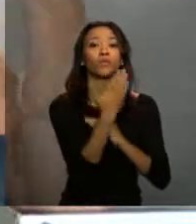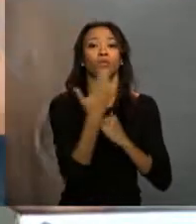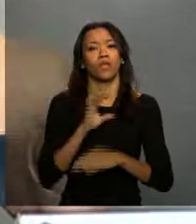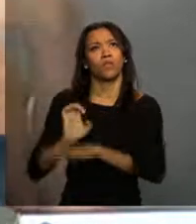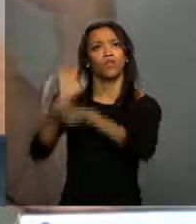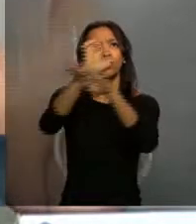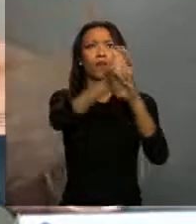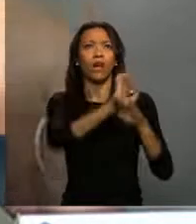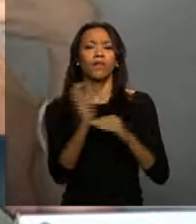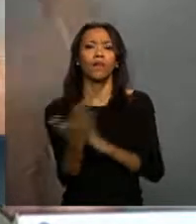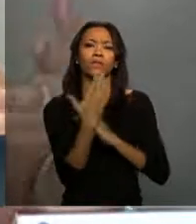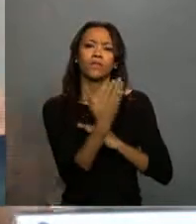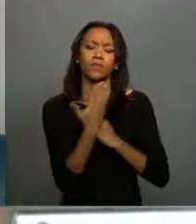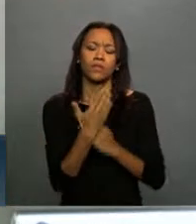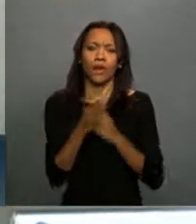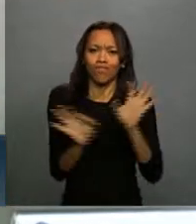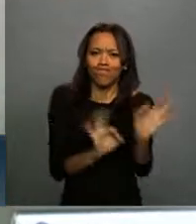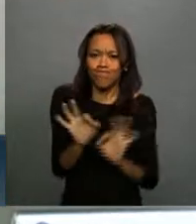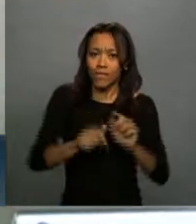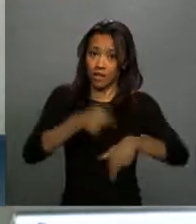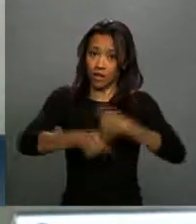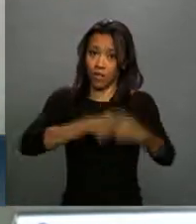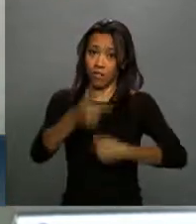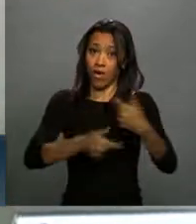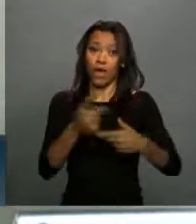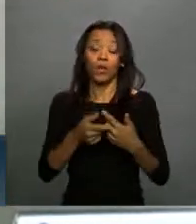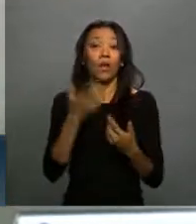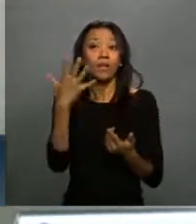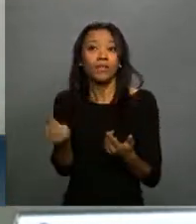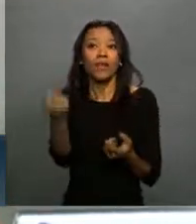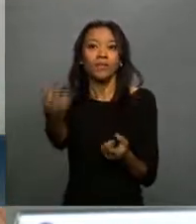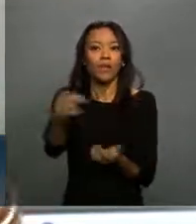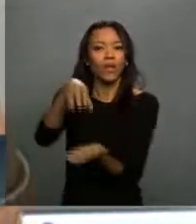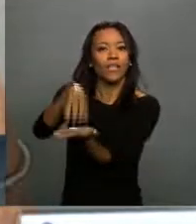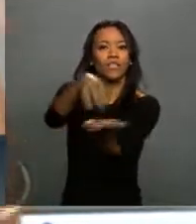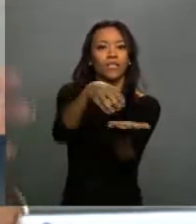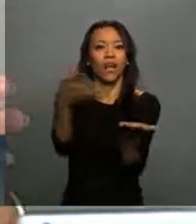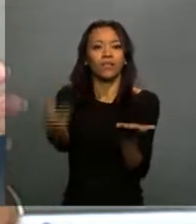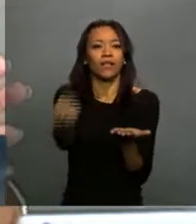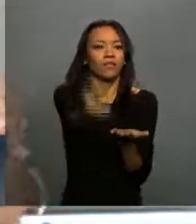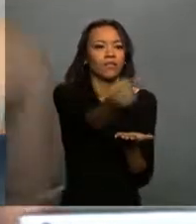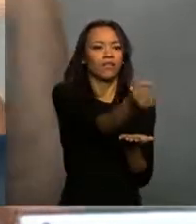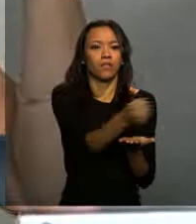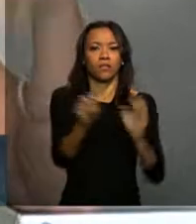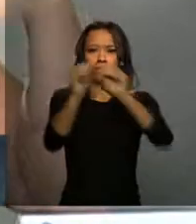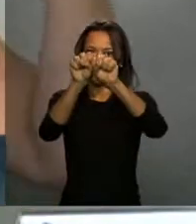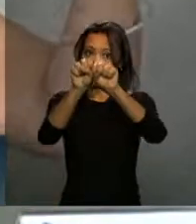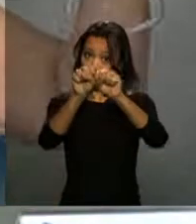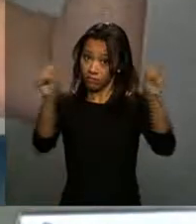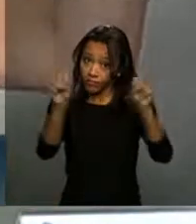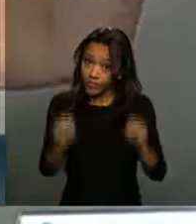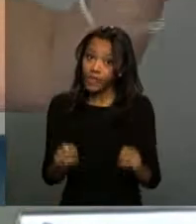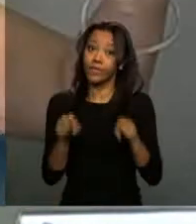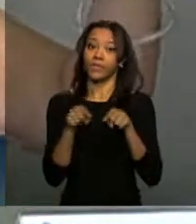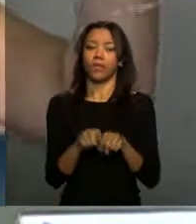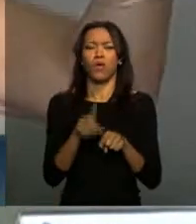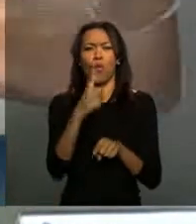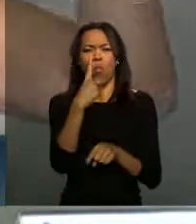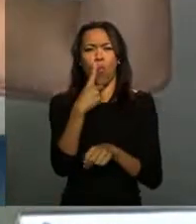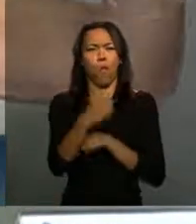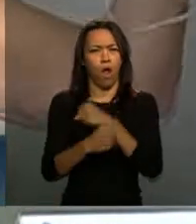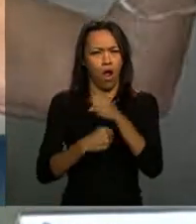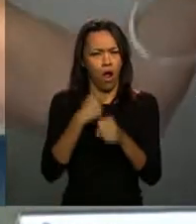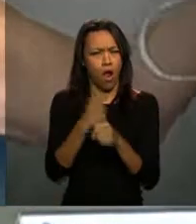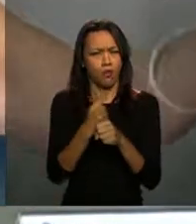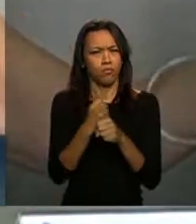a fazer esse trabalho que garanta a adesão do maior número possível de agências. Então, gente tem 1.700, se a gente tem um ano, um ano e pouco, para conseguir,